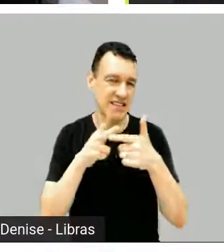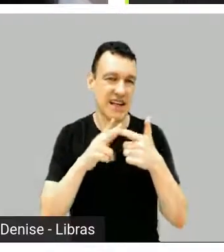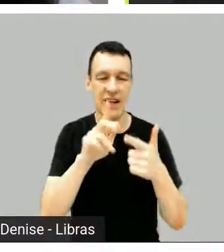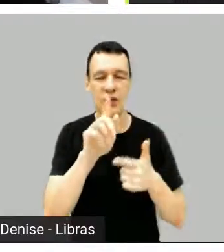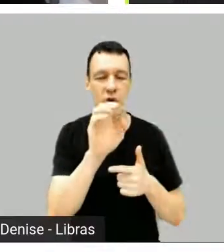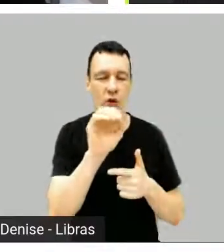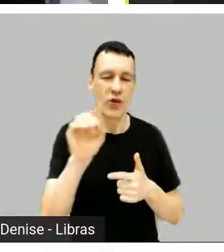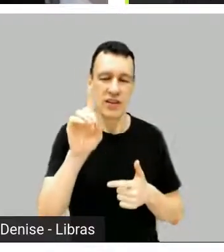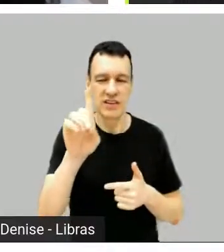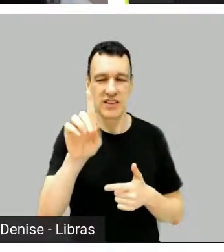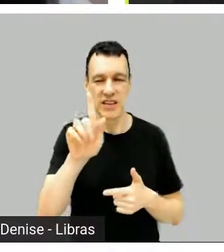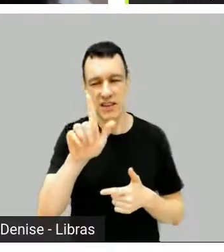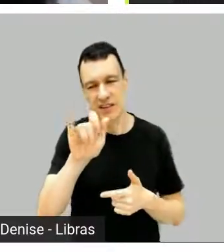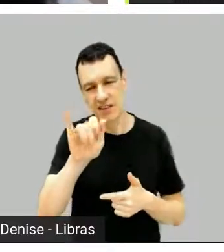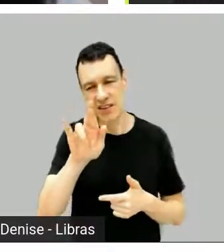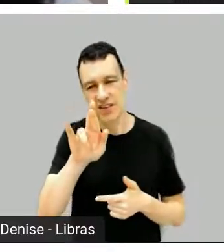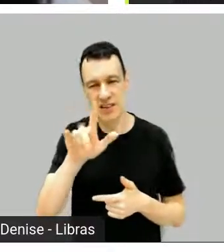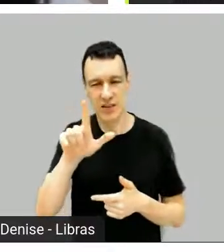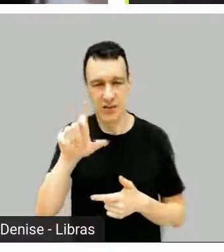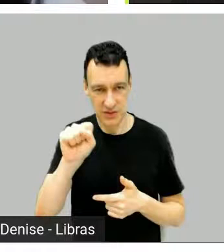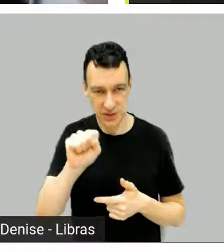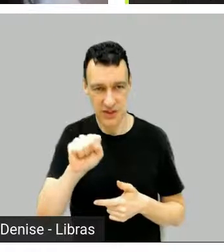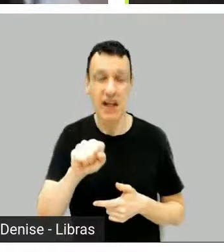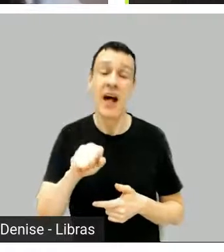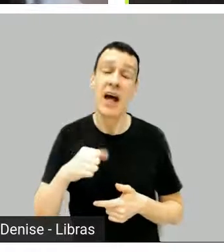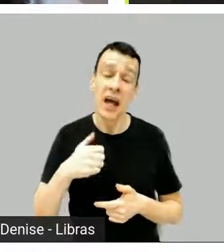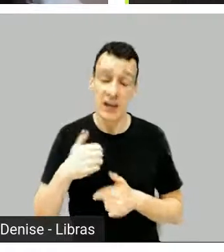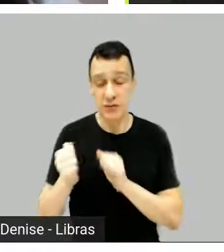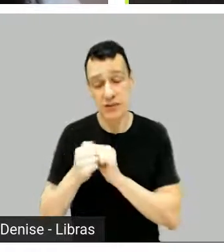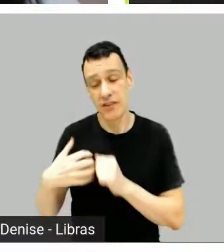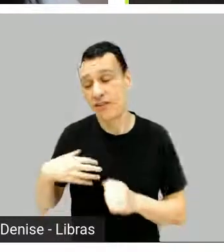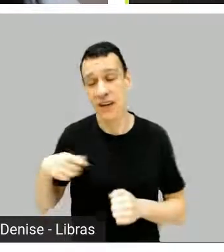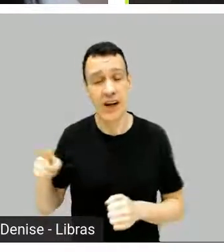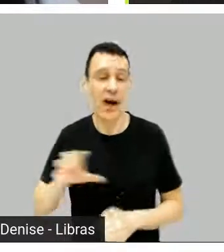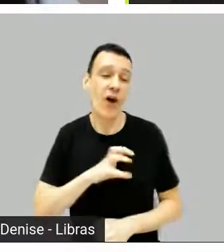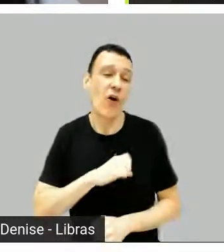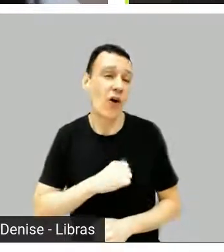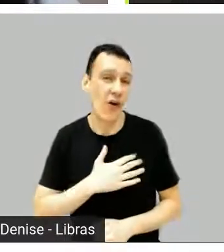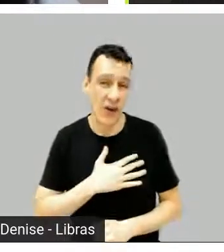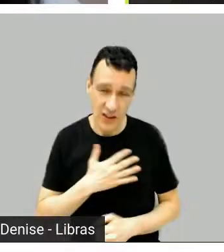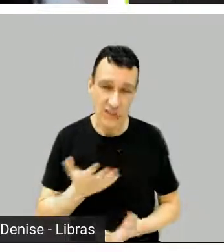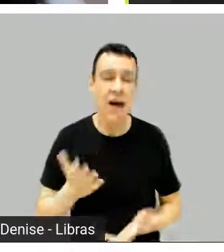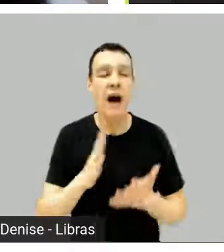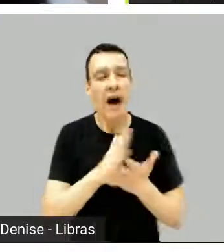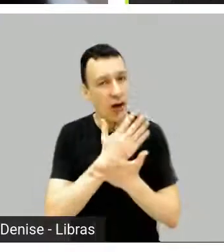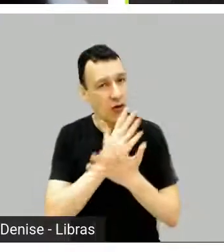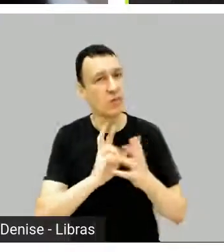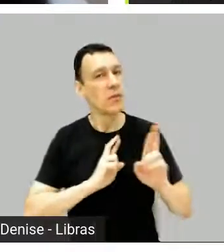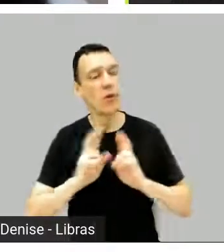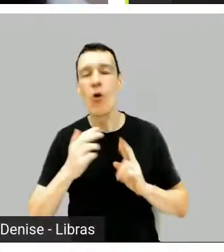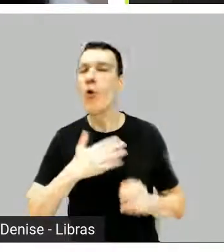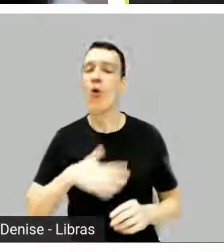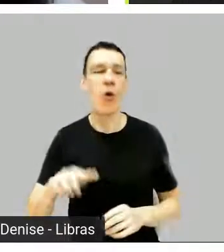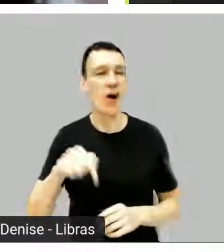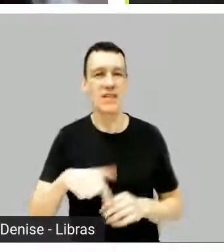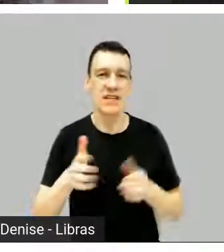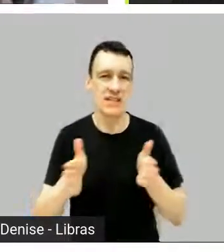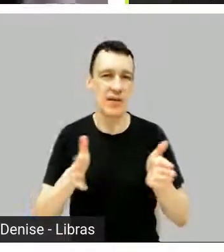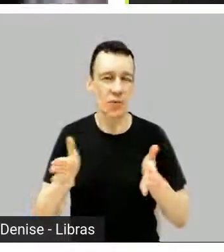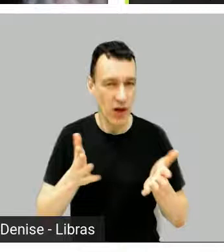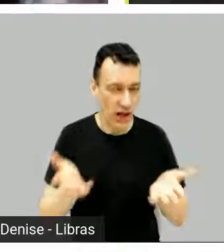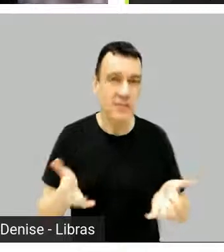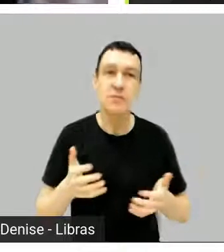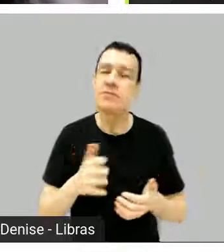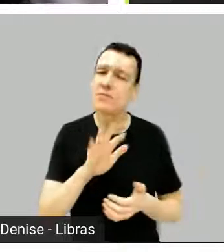Eu li umas críticas hoje, vi que a pessoa não está gostando muito dessa temporada, mas eu, eu não estou